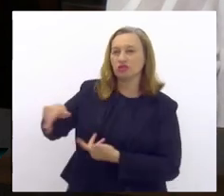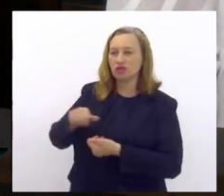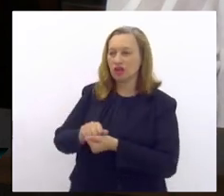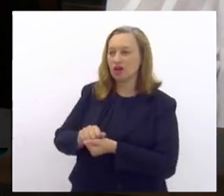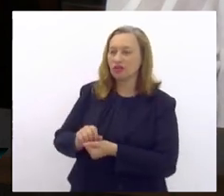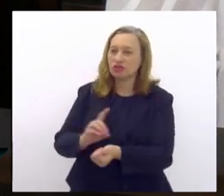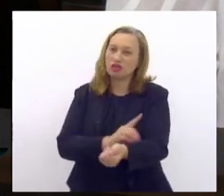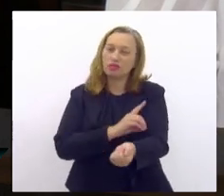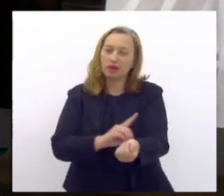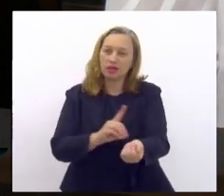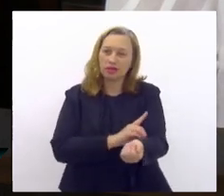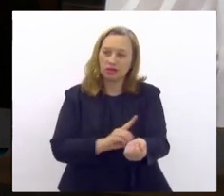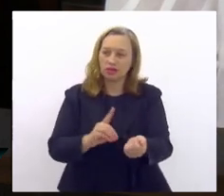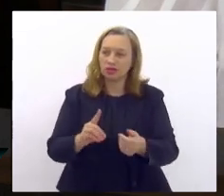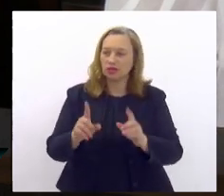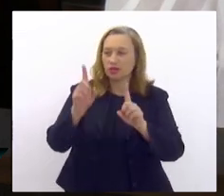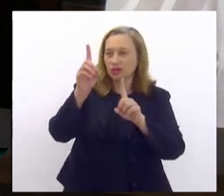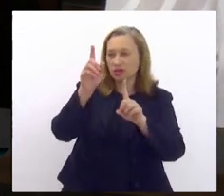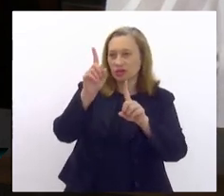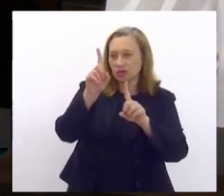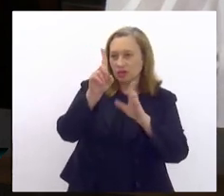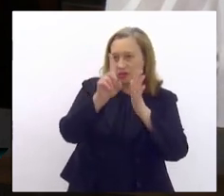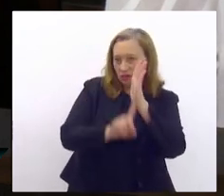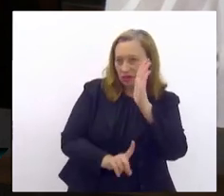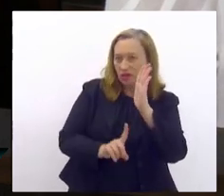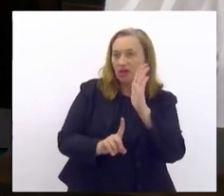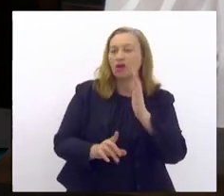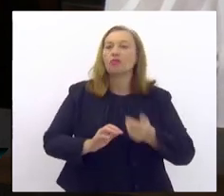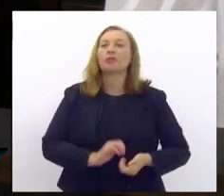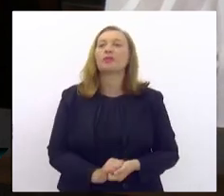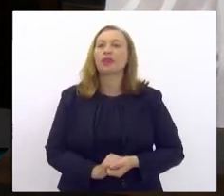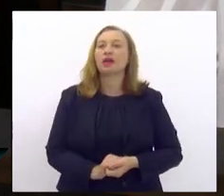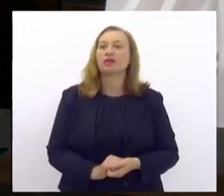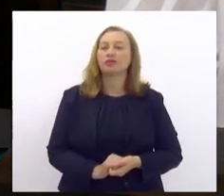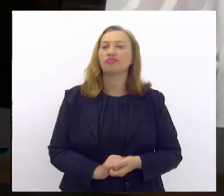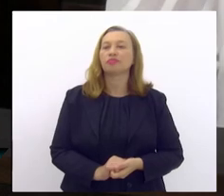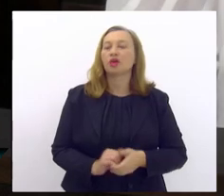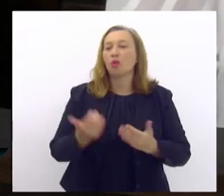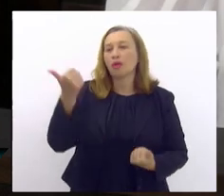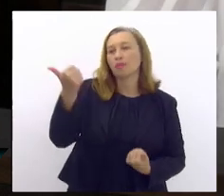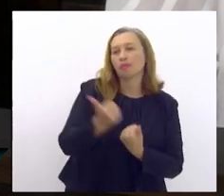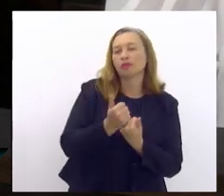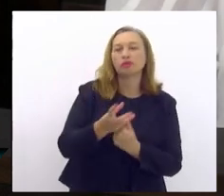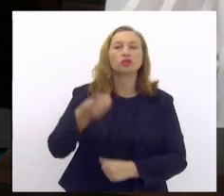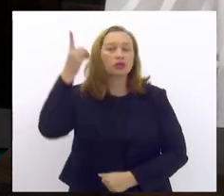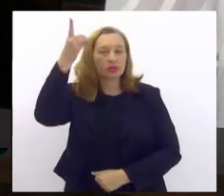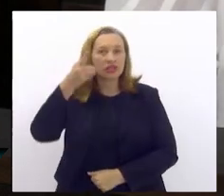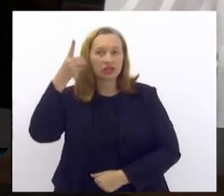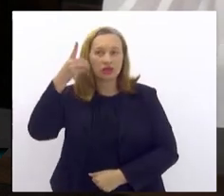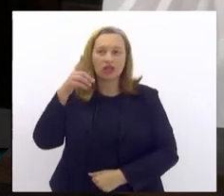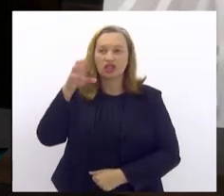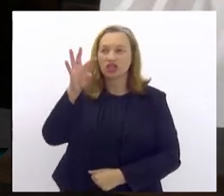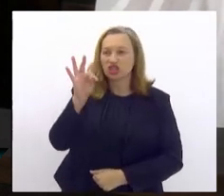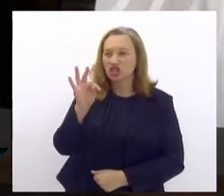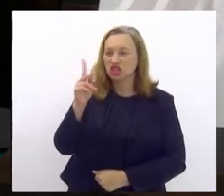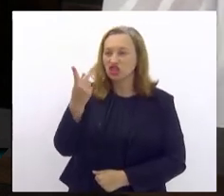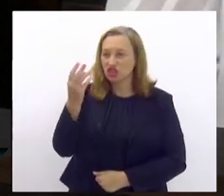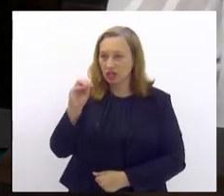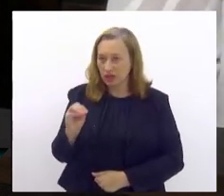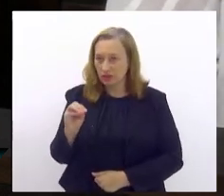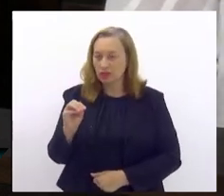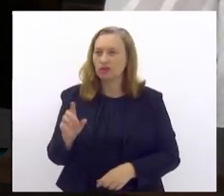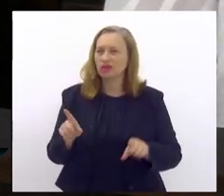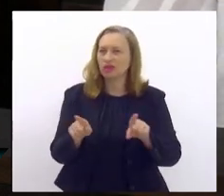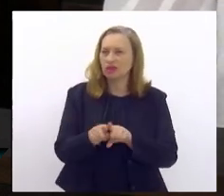O apoio para esse evento acontecer é do deputado Tiago Galhaço, aqui da LERJ, e da Roquete